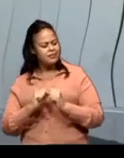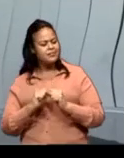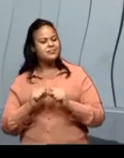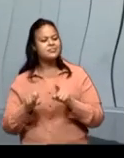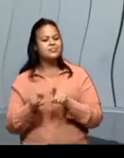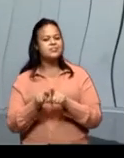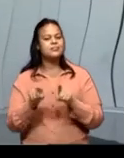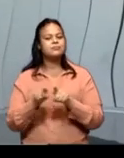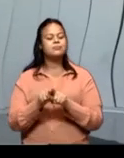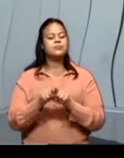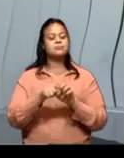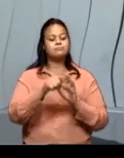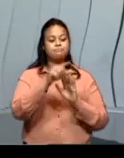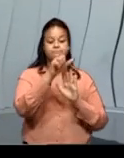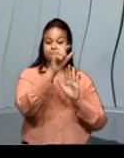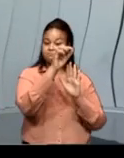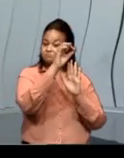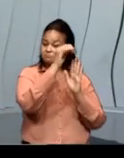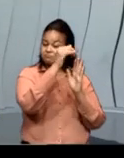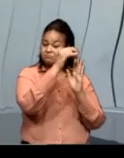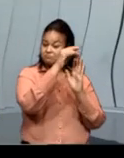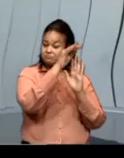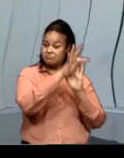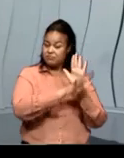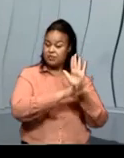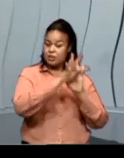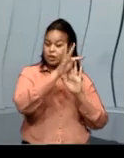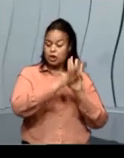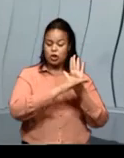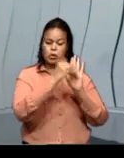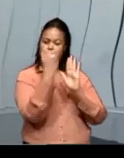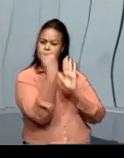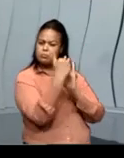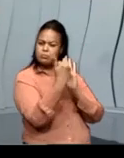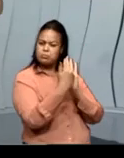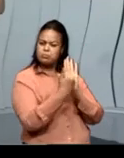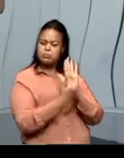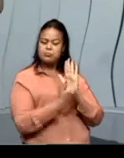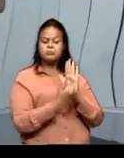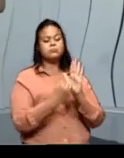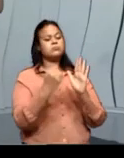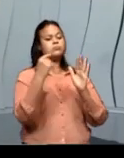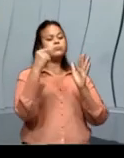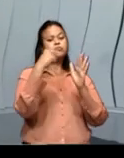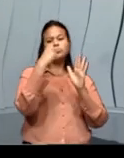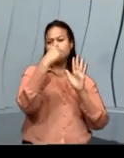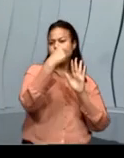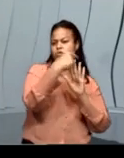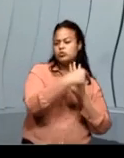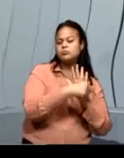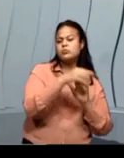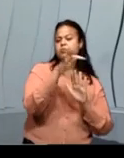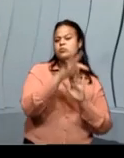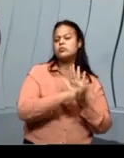viu no caso da receita, né, que apareceu mais de um tipo textual, tá?